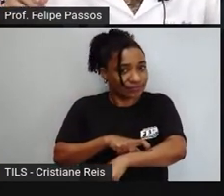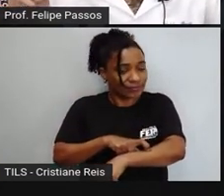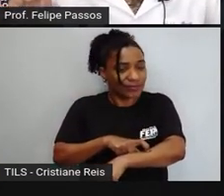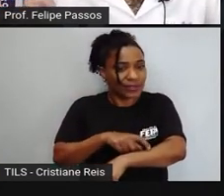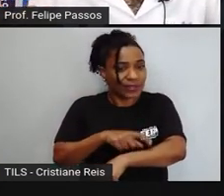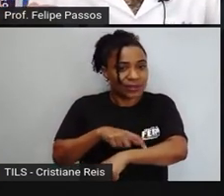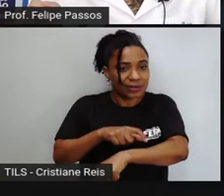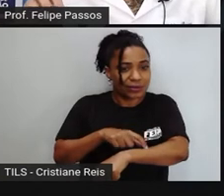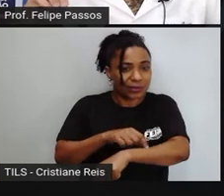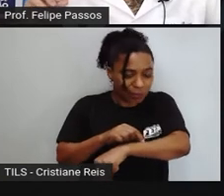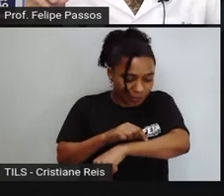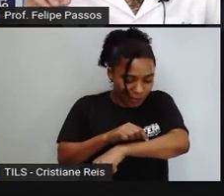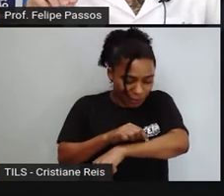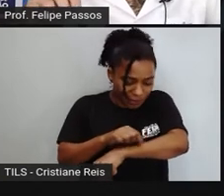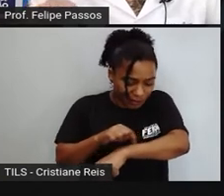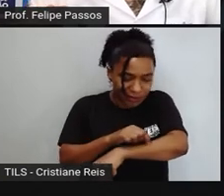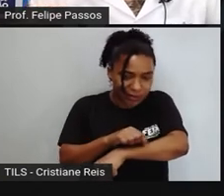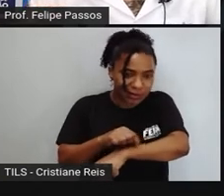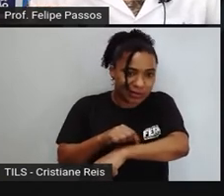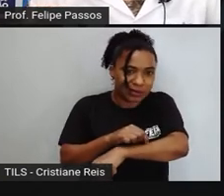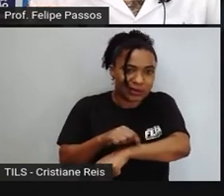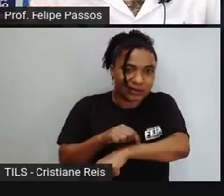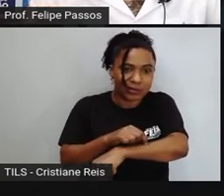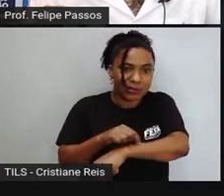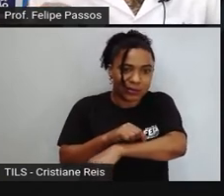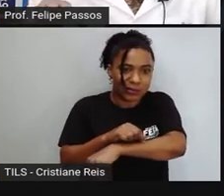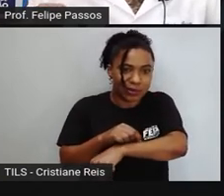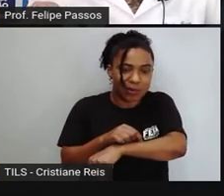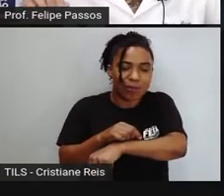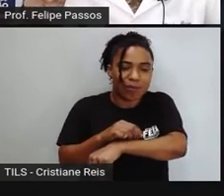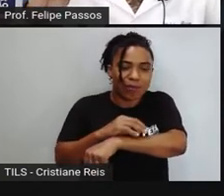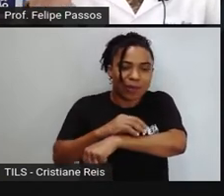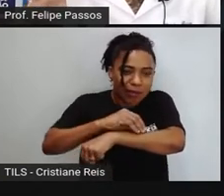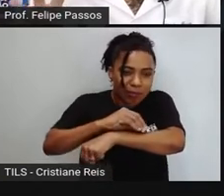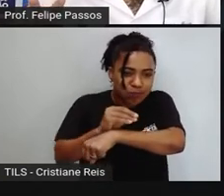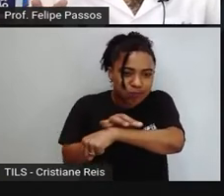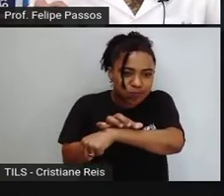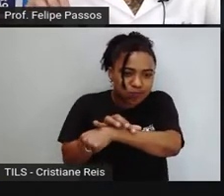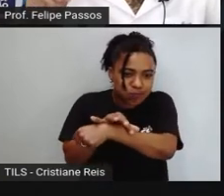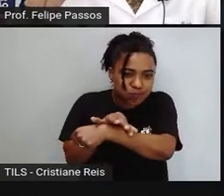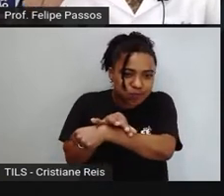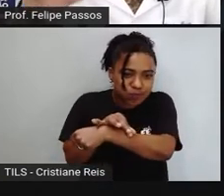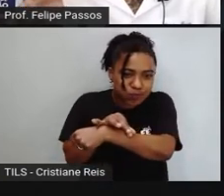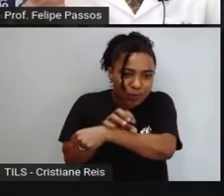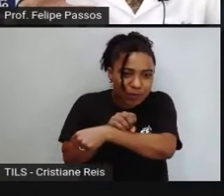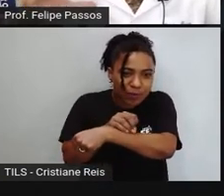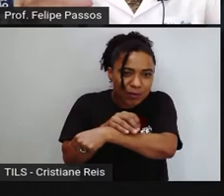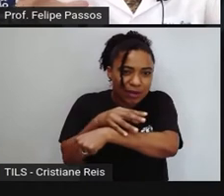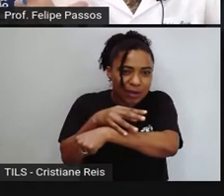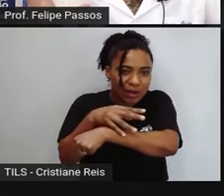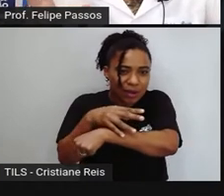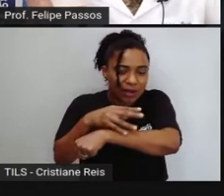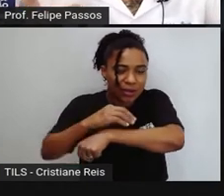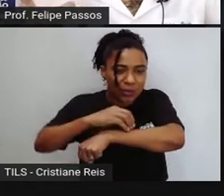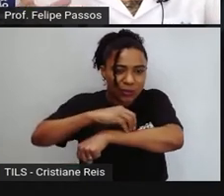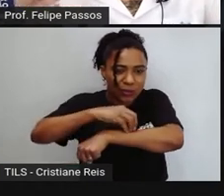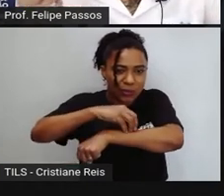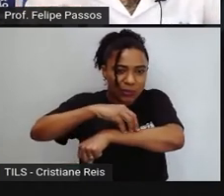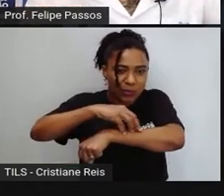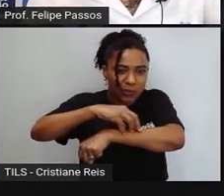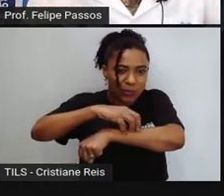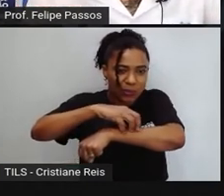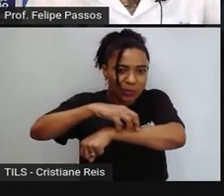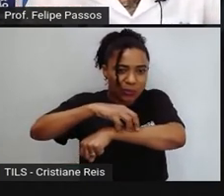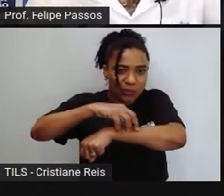a aparecer uma ferida. Começa geralmente com uma bolha. E aí essa bolha estoura. E vai a ferida crescendo. Por quê?